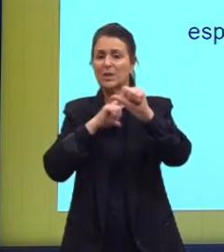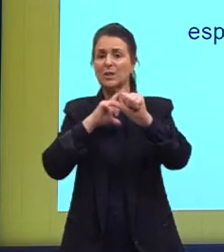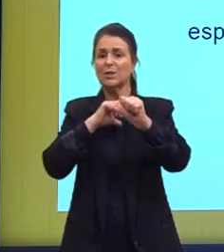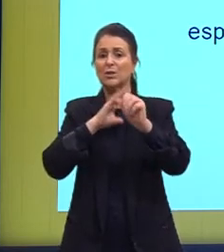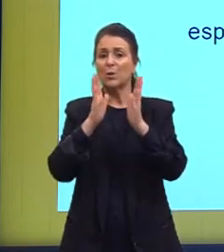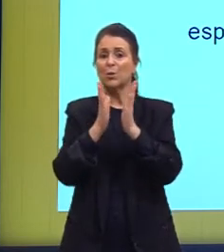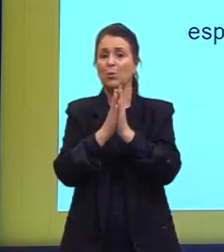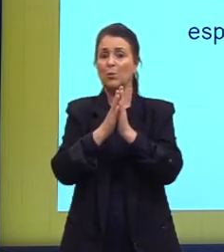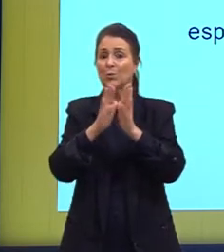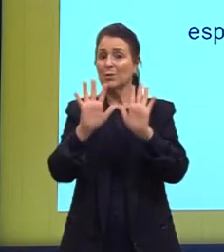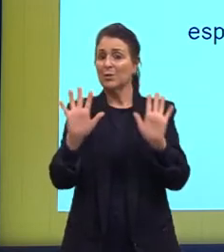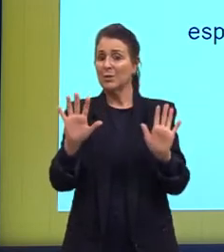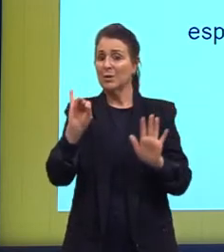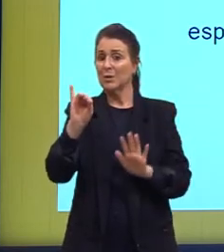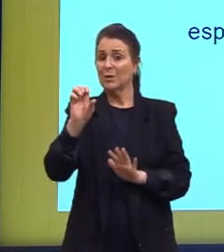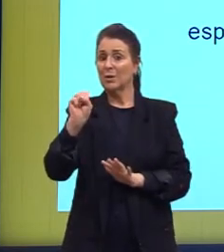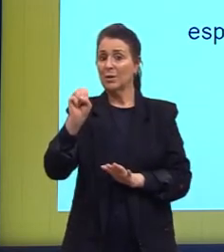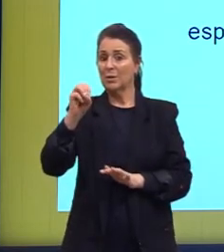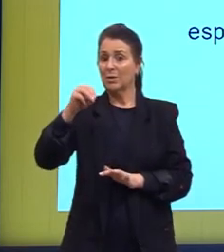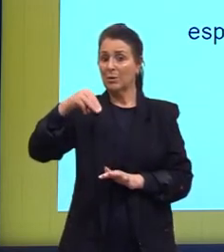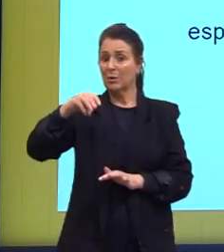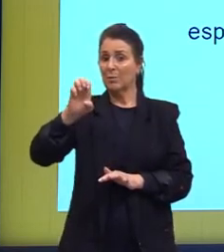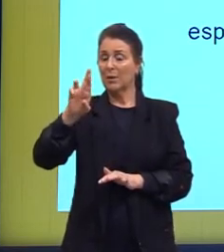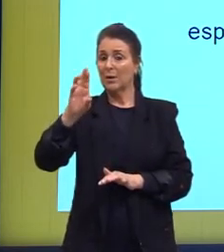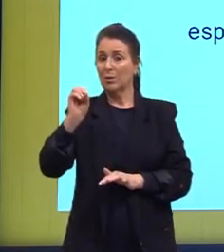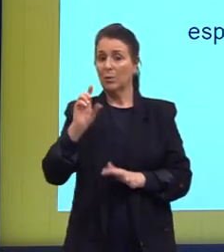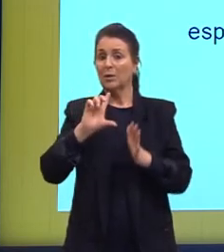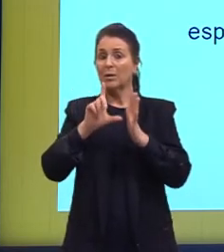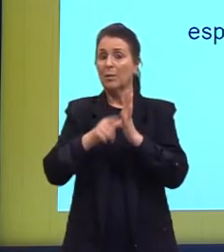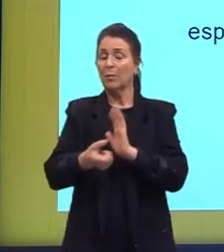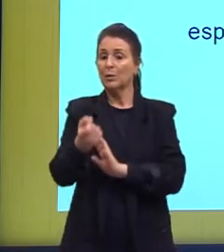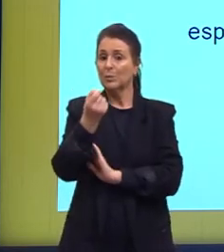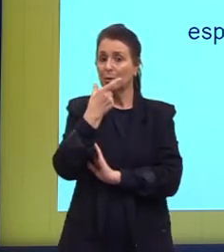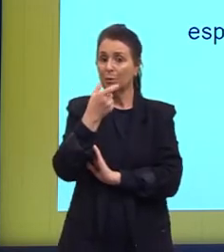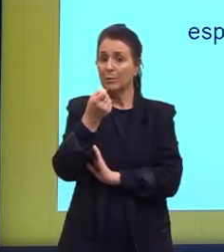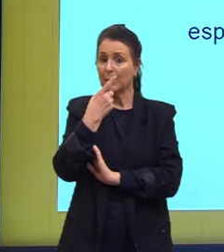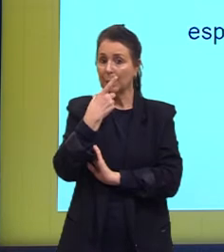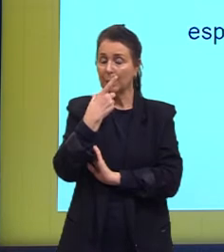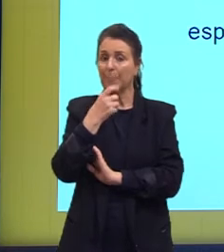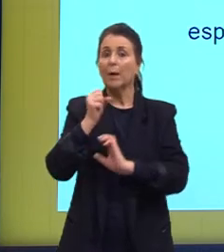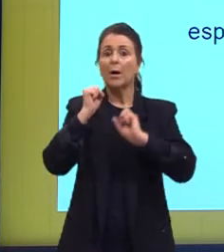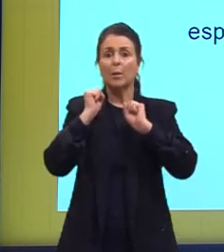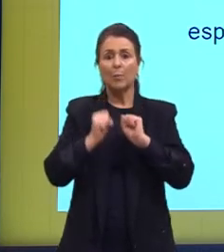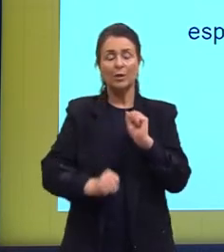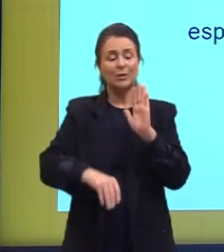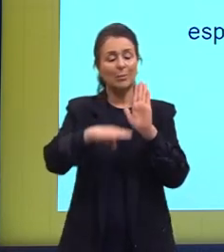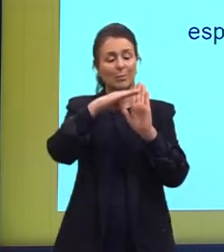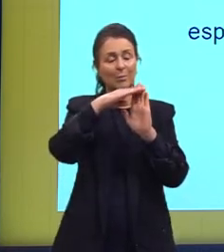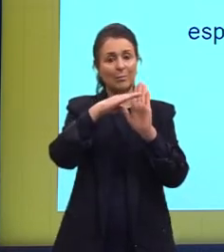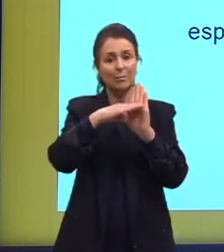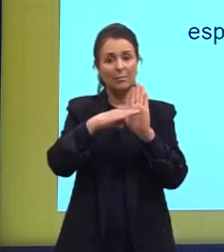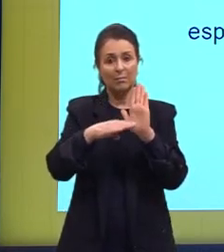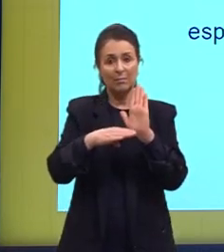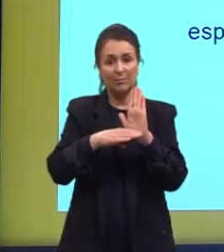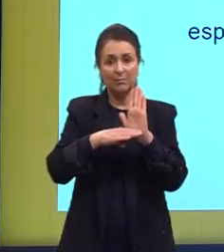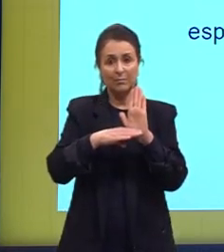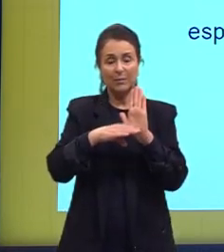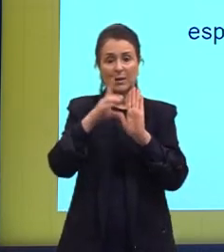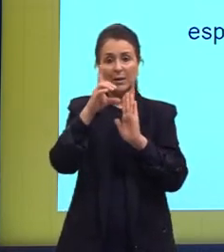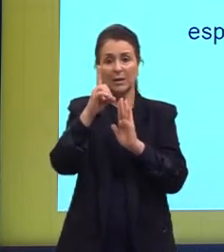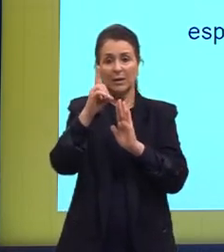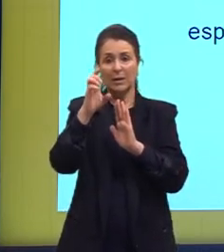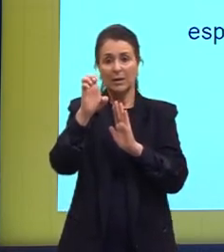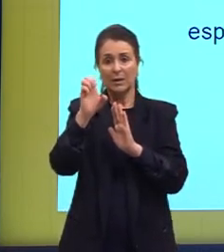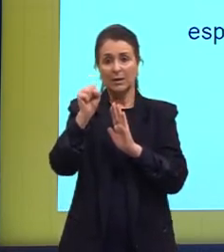ocorria uma isomeria nessa estrutura após a ingestão, que pode ser classificado como dextrógero ou